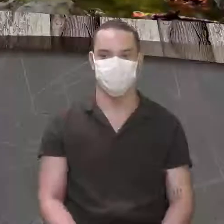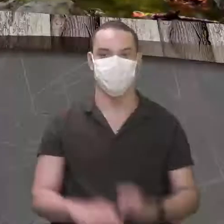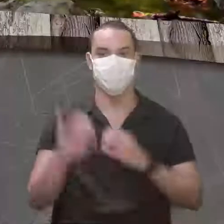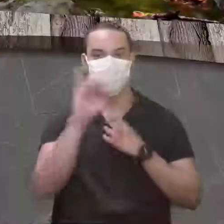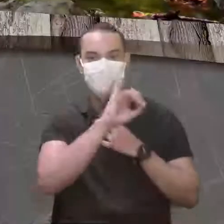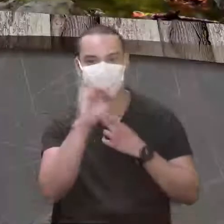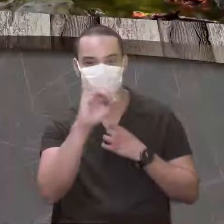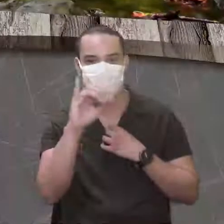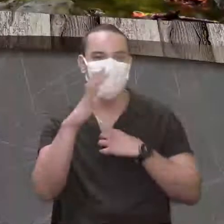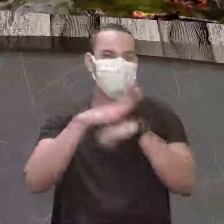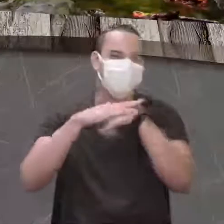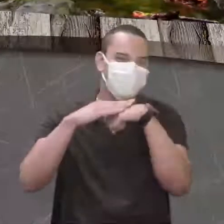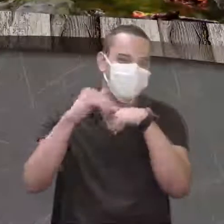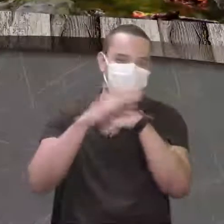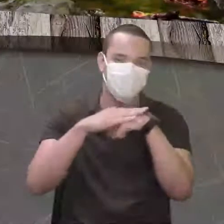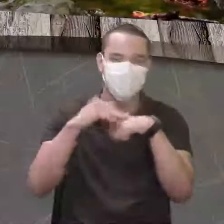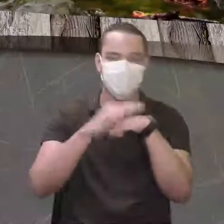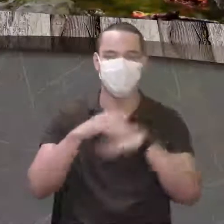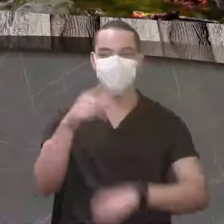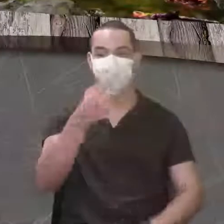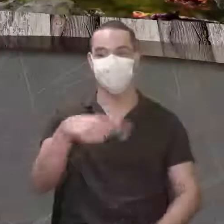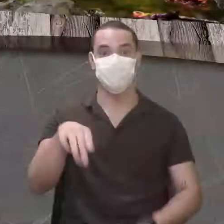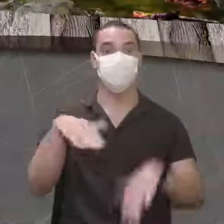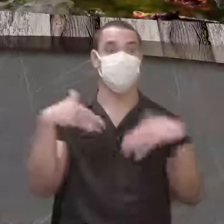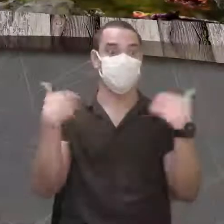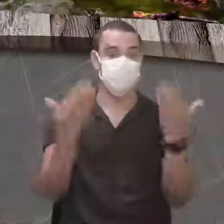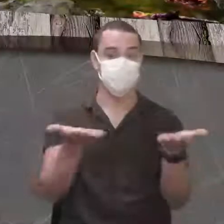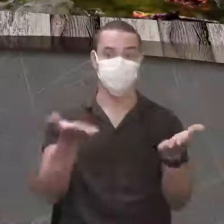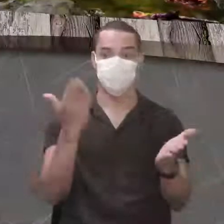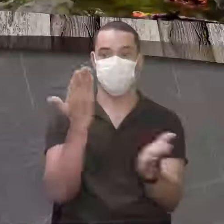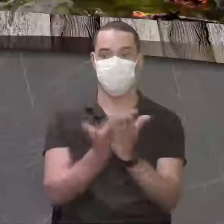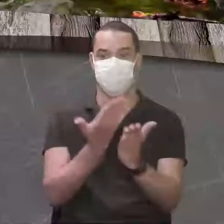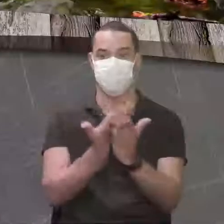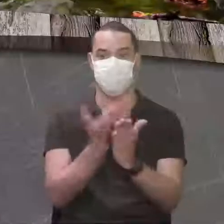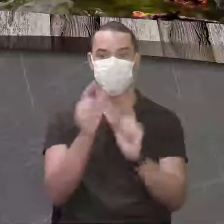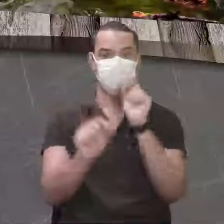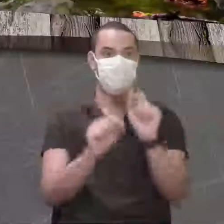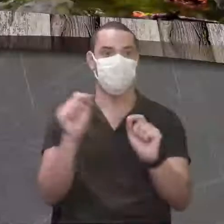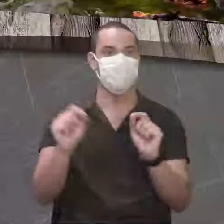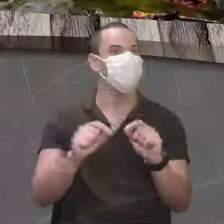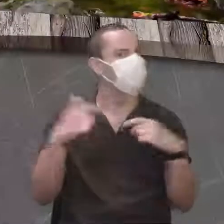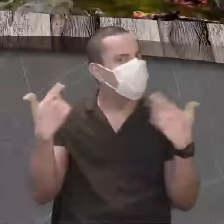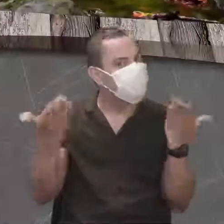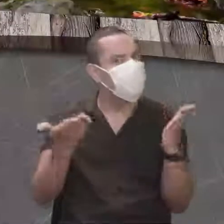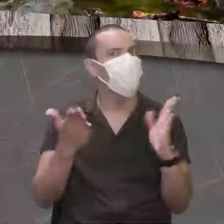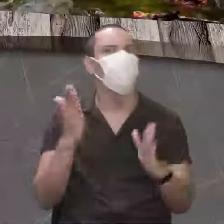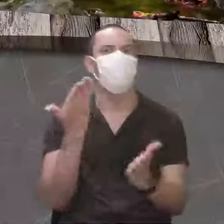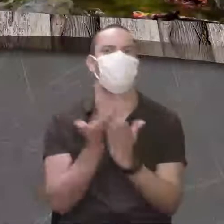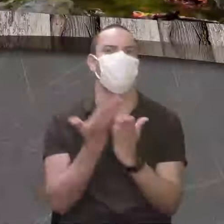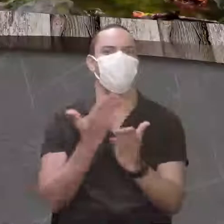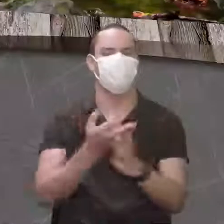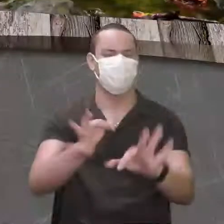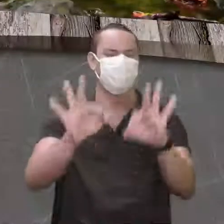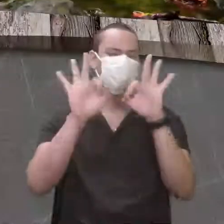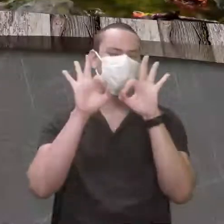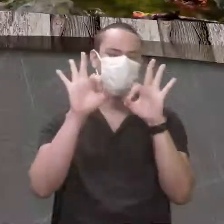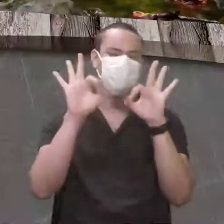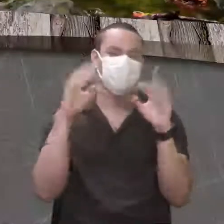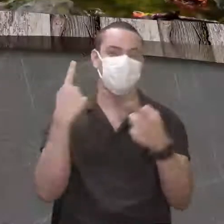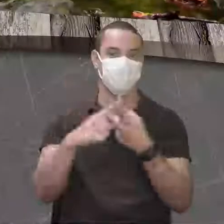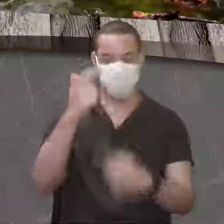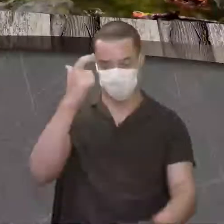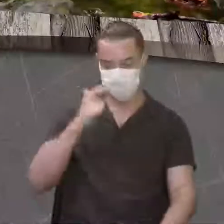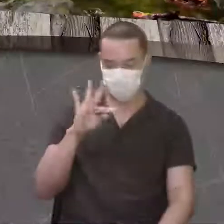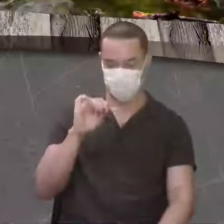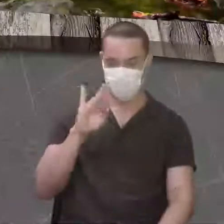Oi, meus queridos! Vamos lá para essa aula que promete. Promete por quê? Porque, logicamente, o professor Otávio está